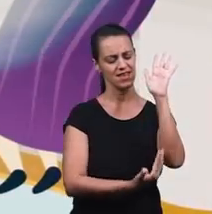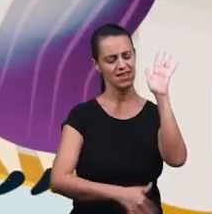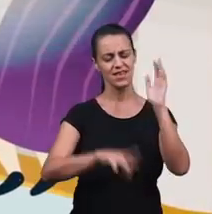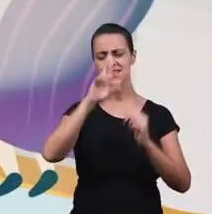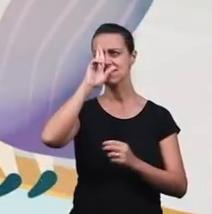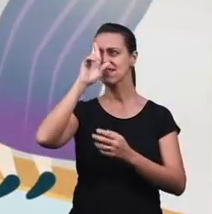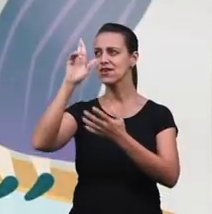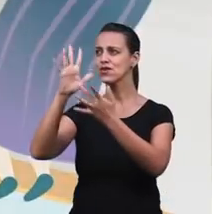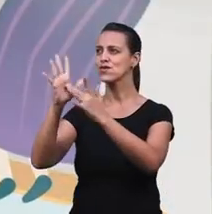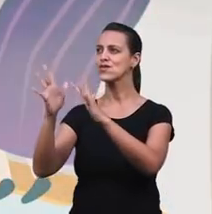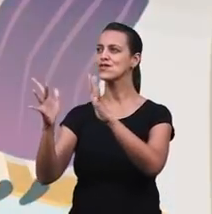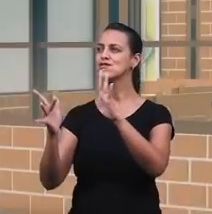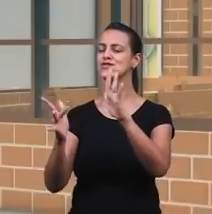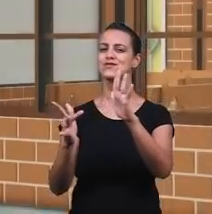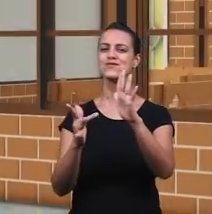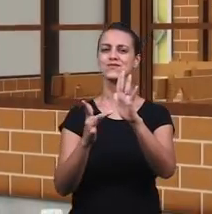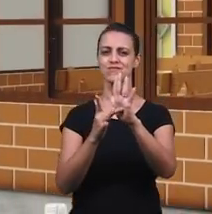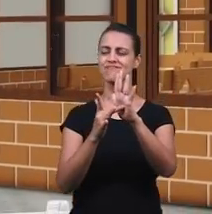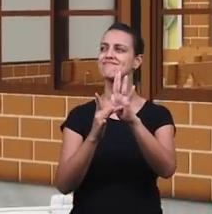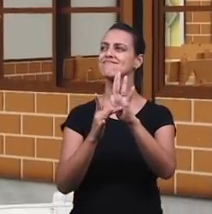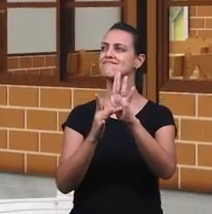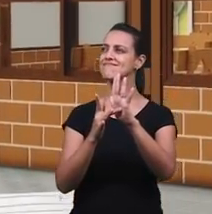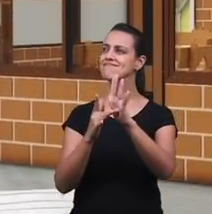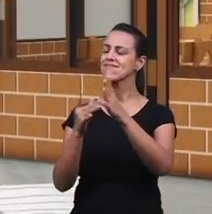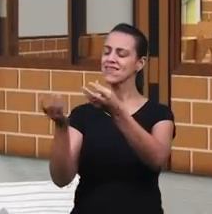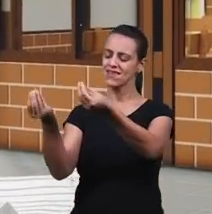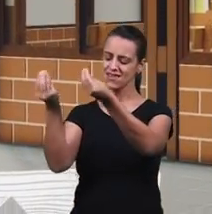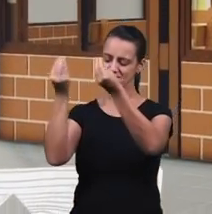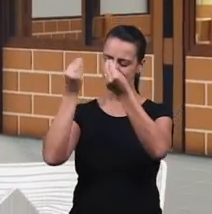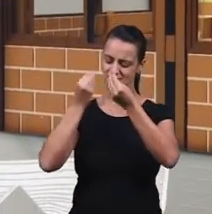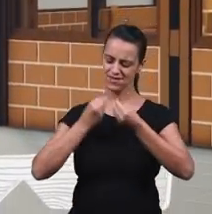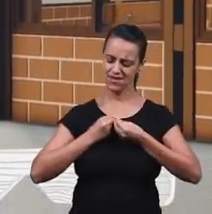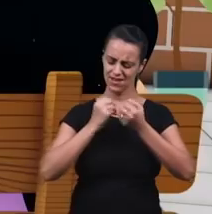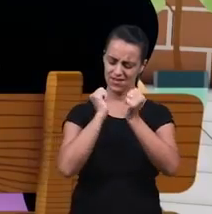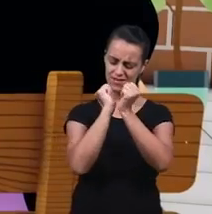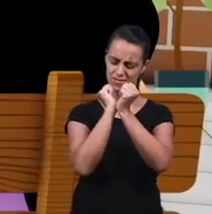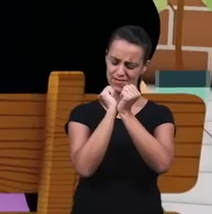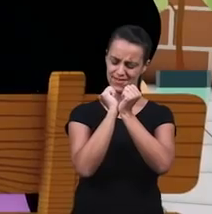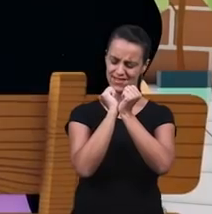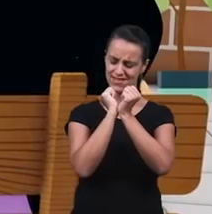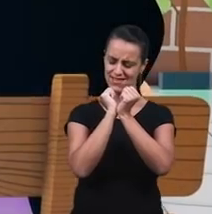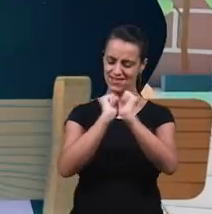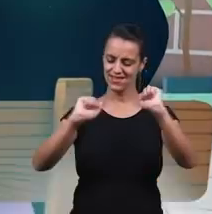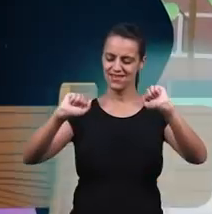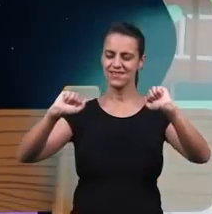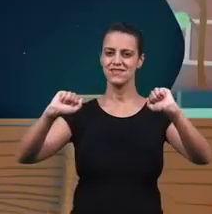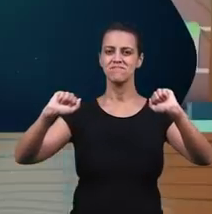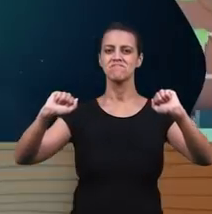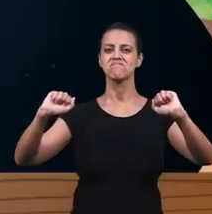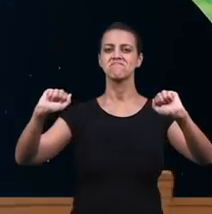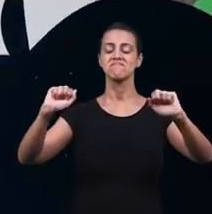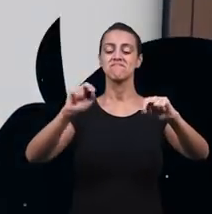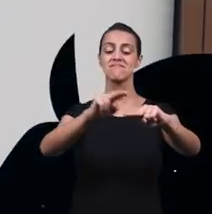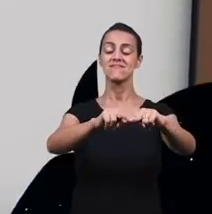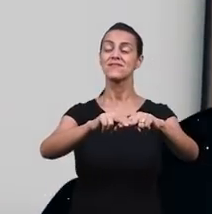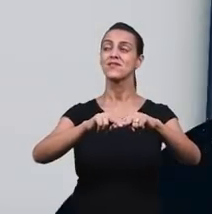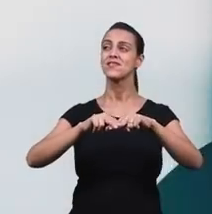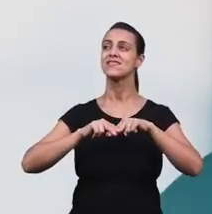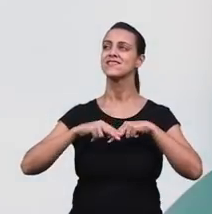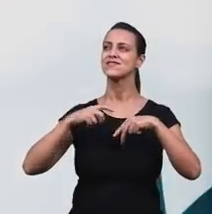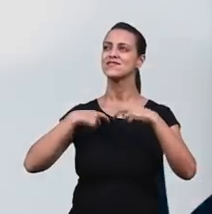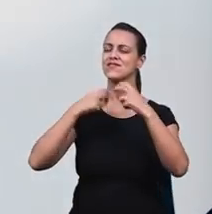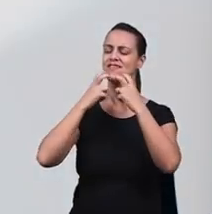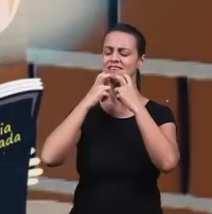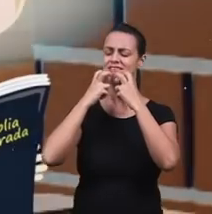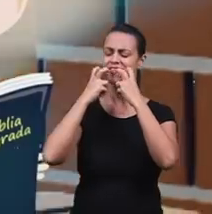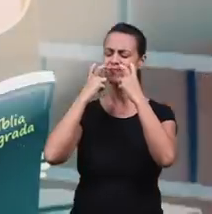Senhor Jesus Que nos traz libertação Por